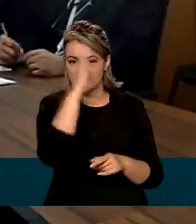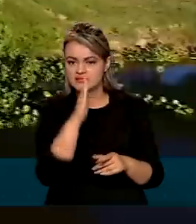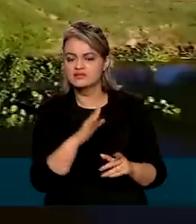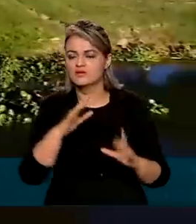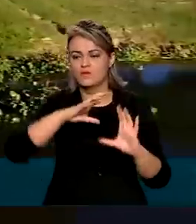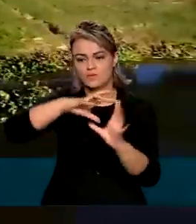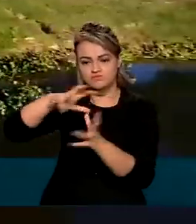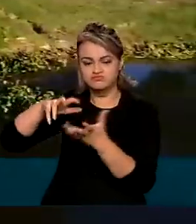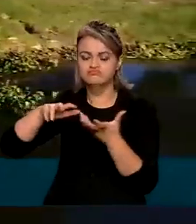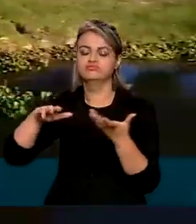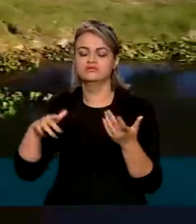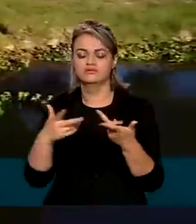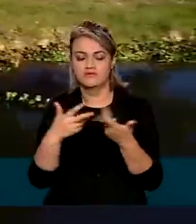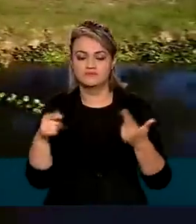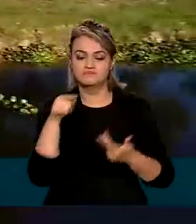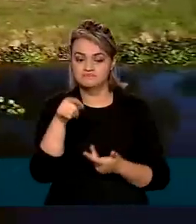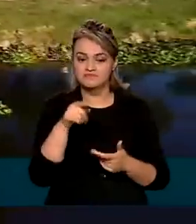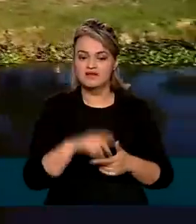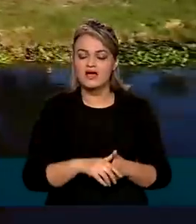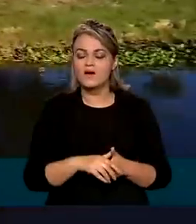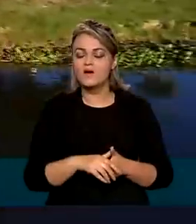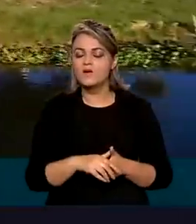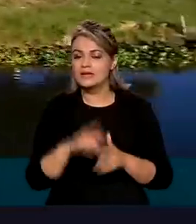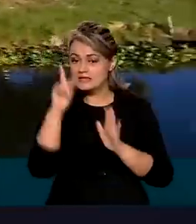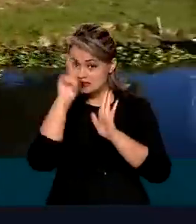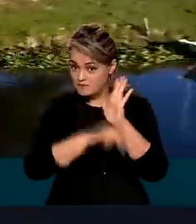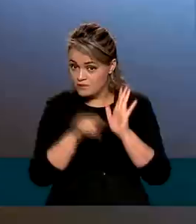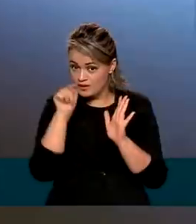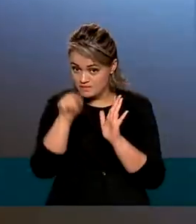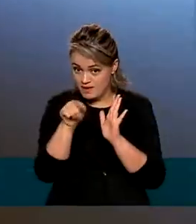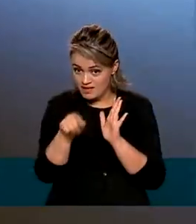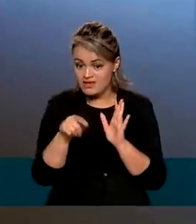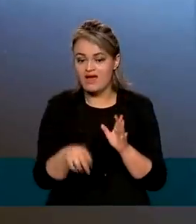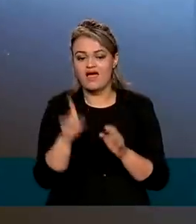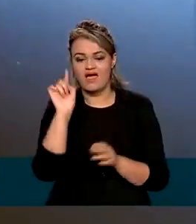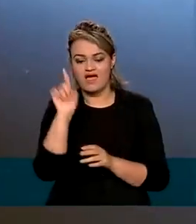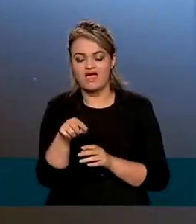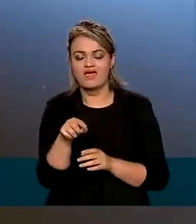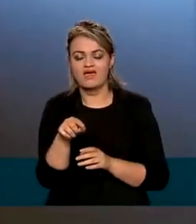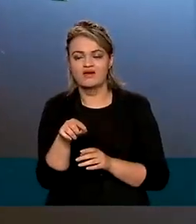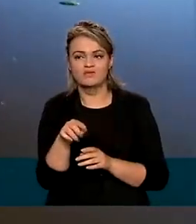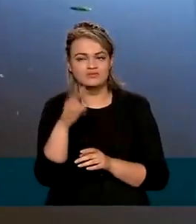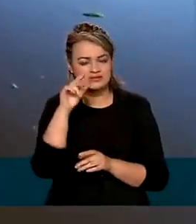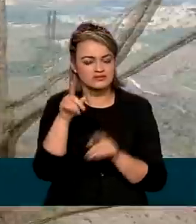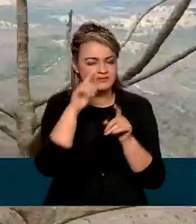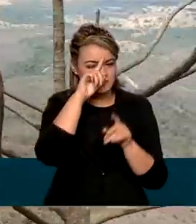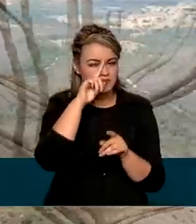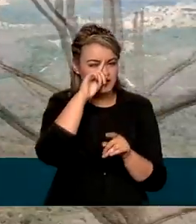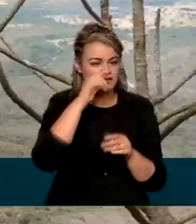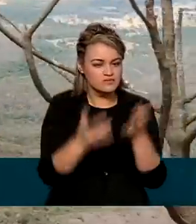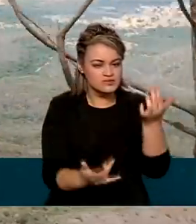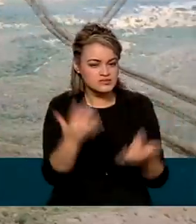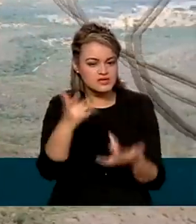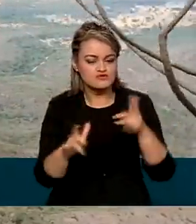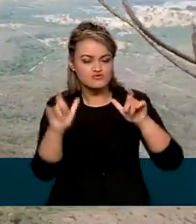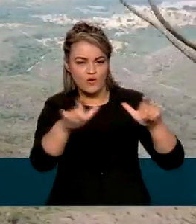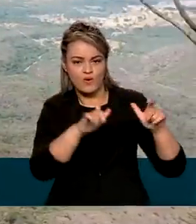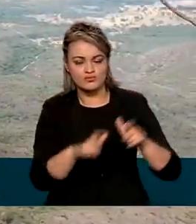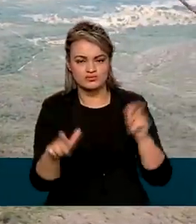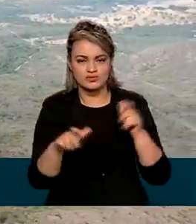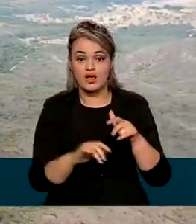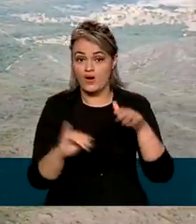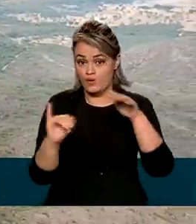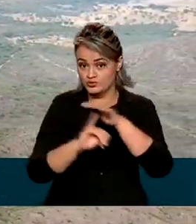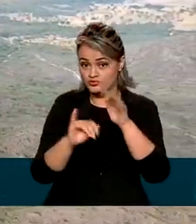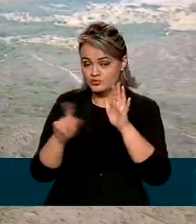mundo. Uma das principais ferramentas do programa Pró-Pantanal é o painel Risco de Incêndio. Criado pelo Instituto